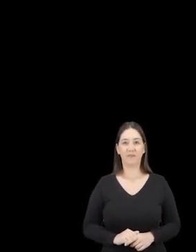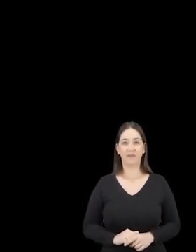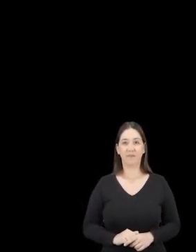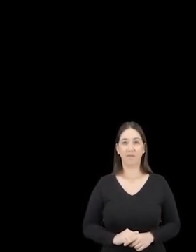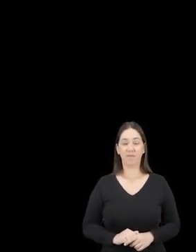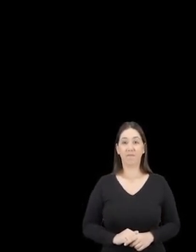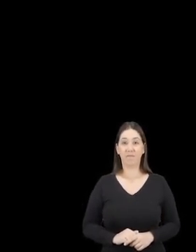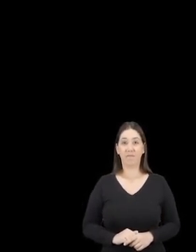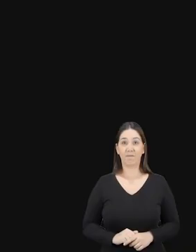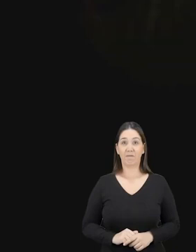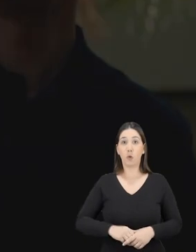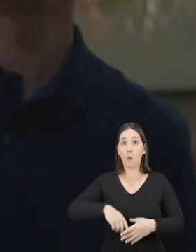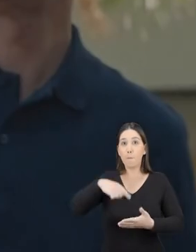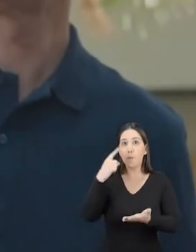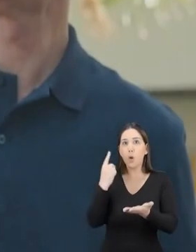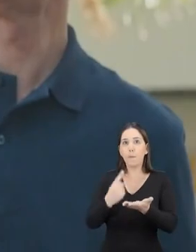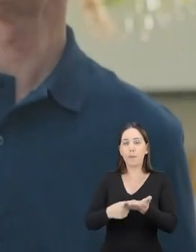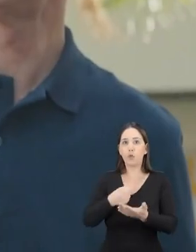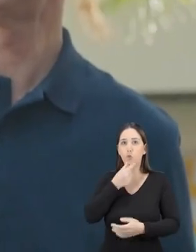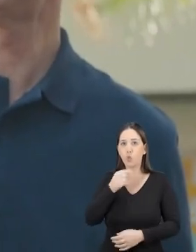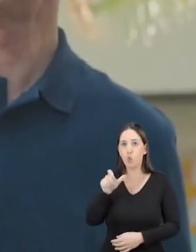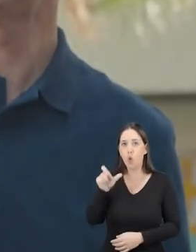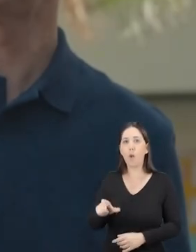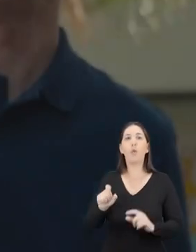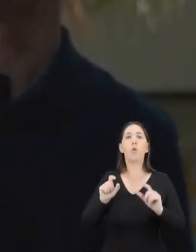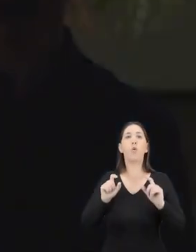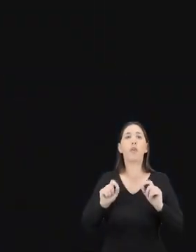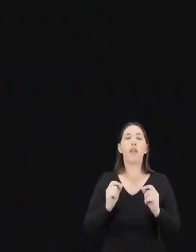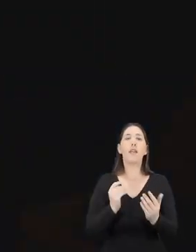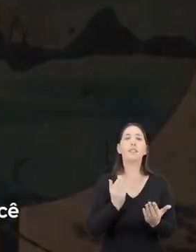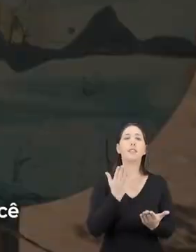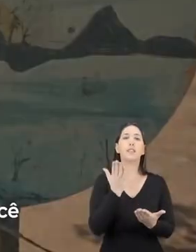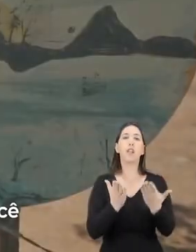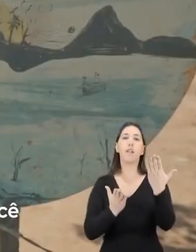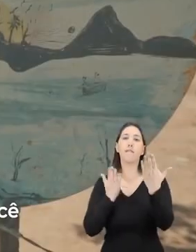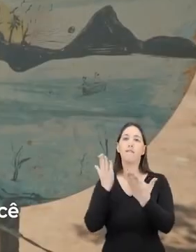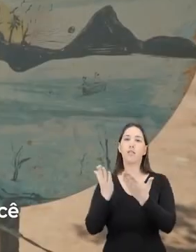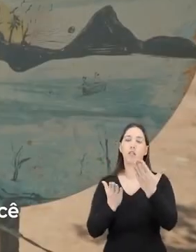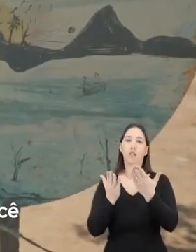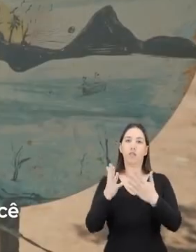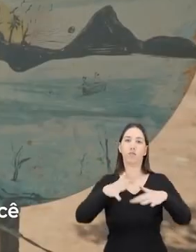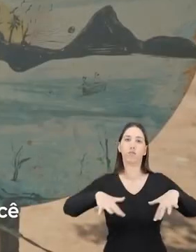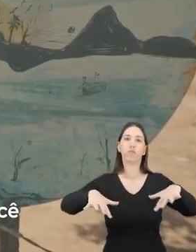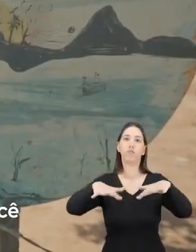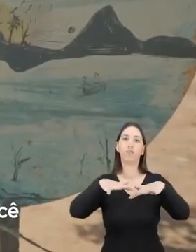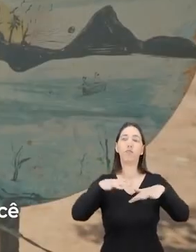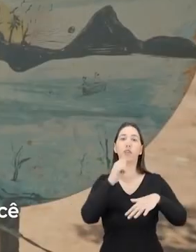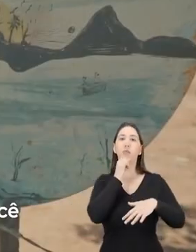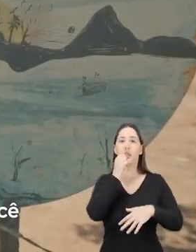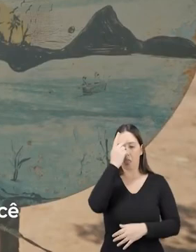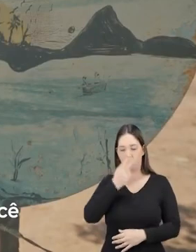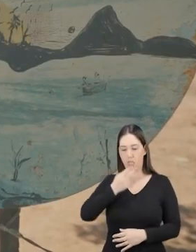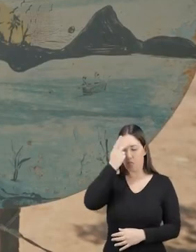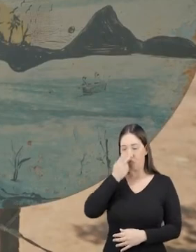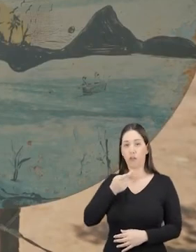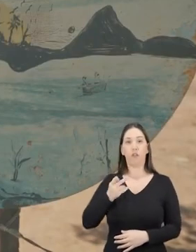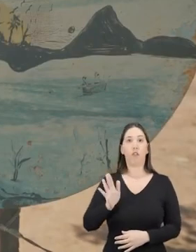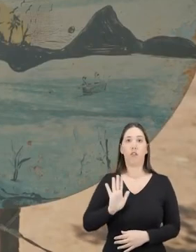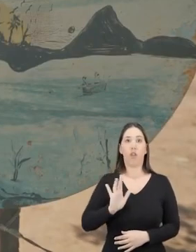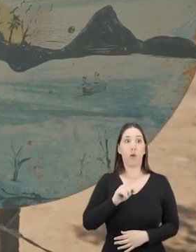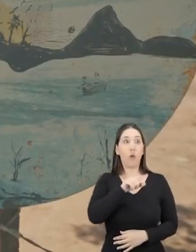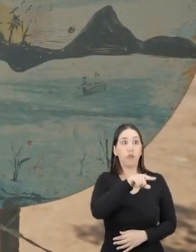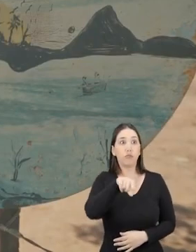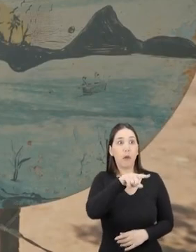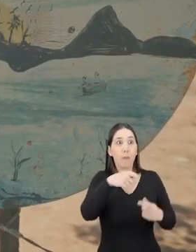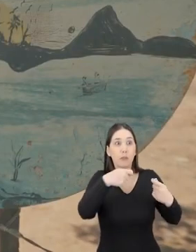O grande dever do homem na Terra é servir o próximo. Não adianta você conquistar as coisas só para você, quando você vê